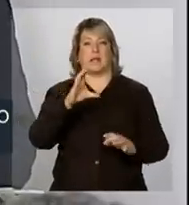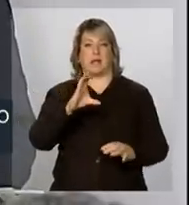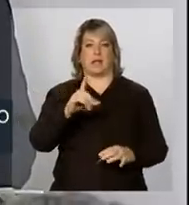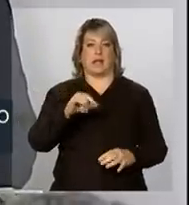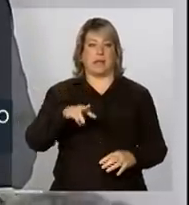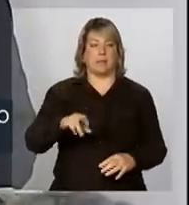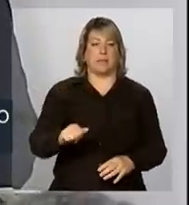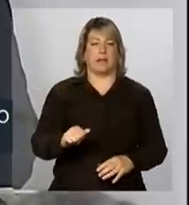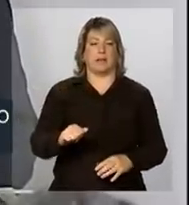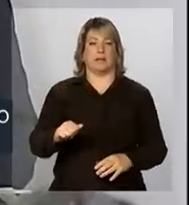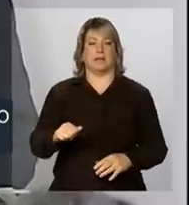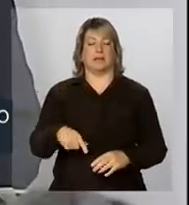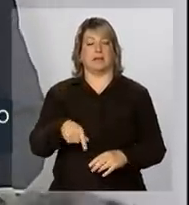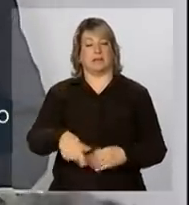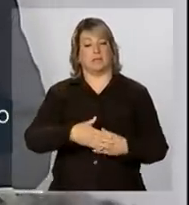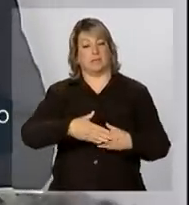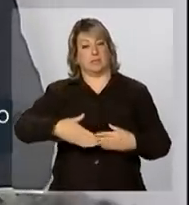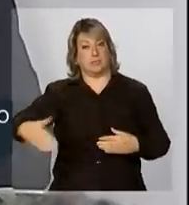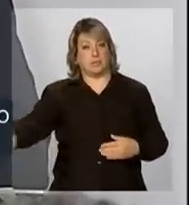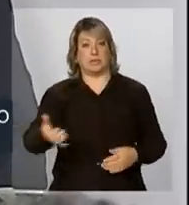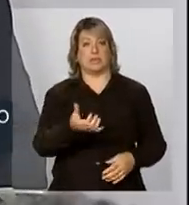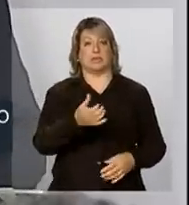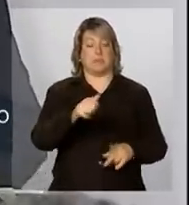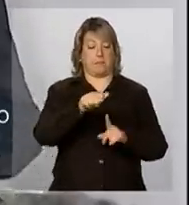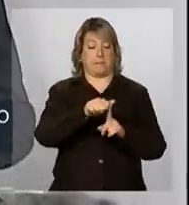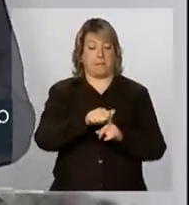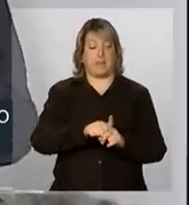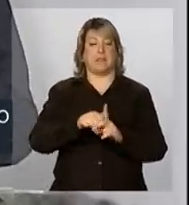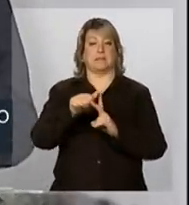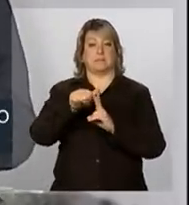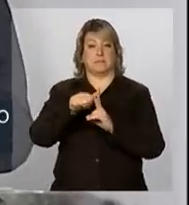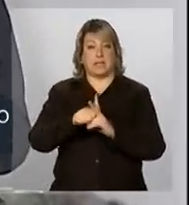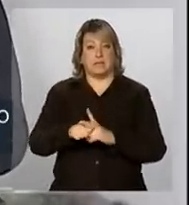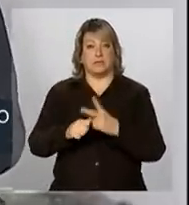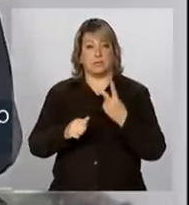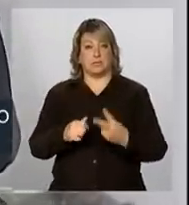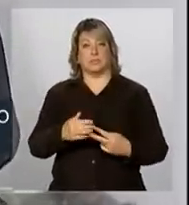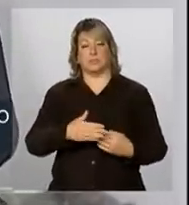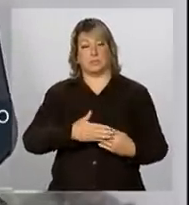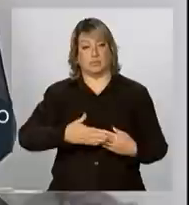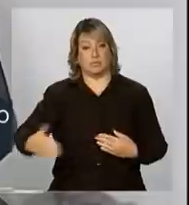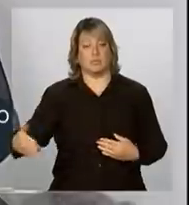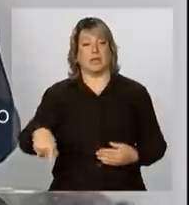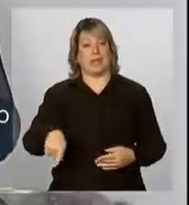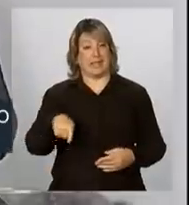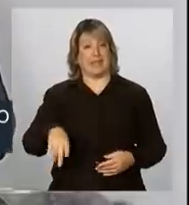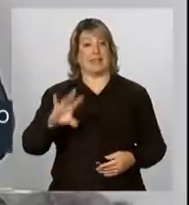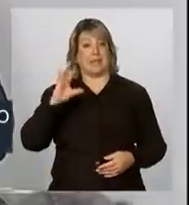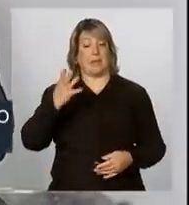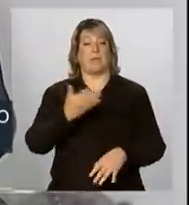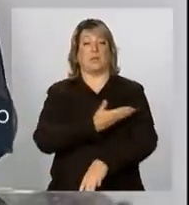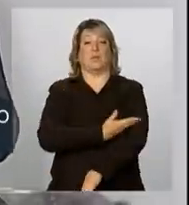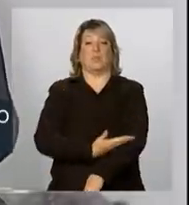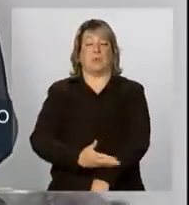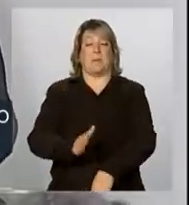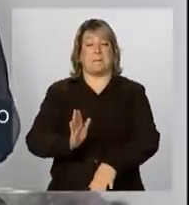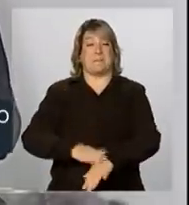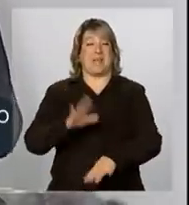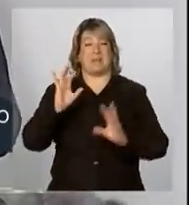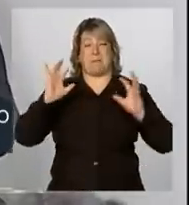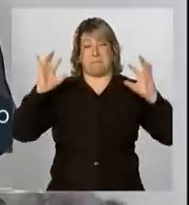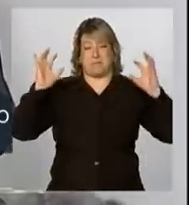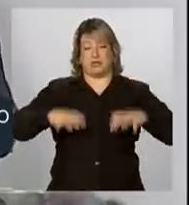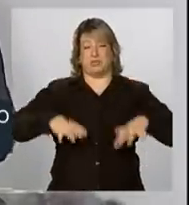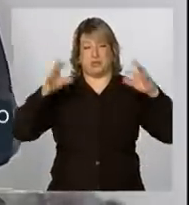para esses próximos 60 dias, que é o período mais crítico